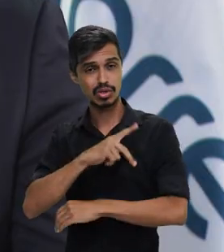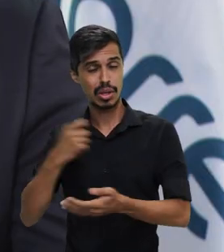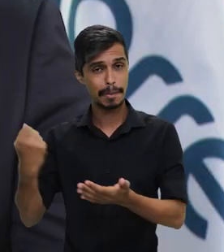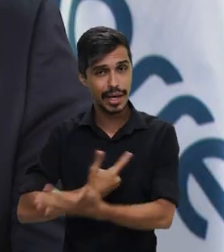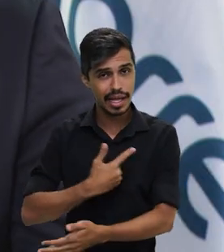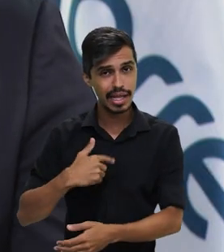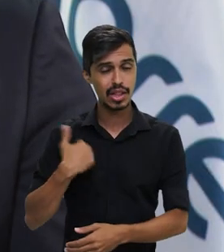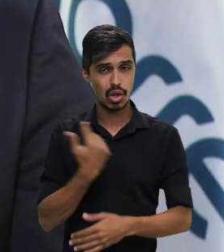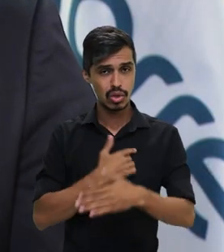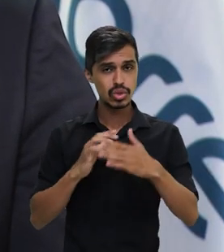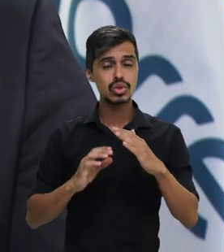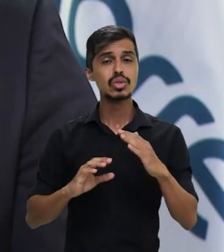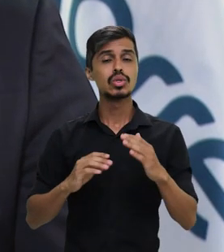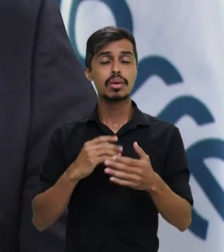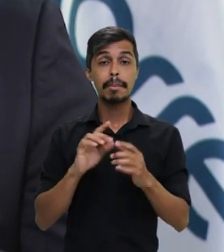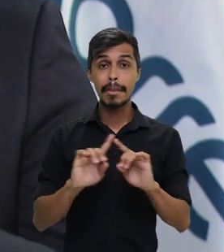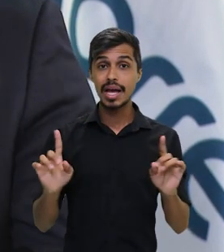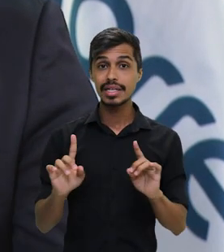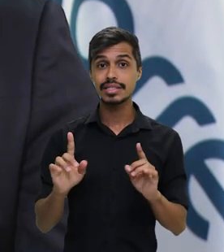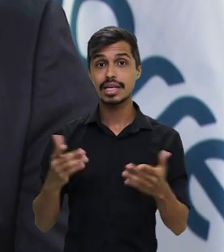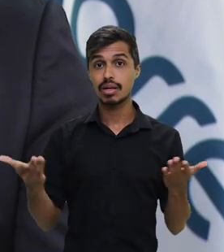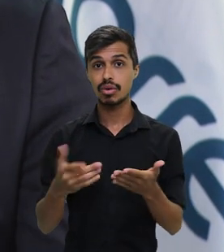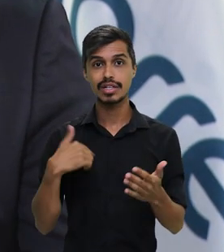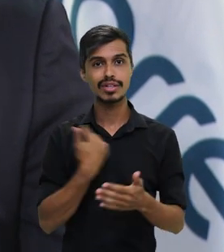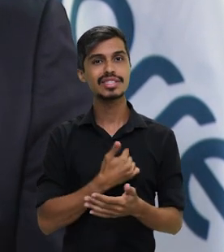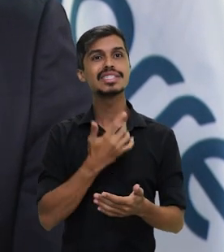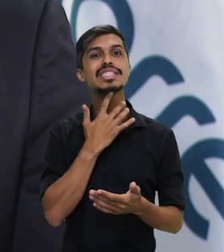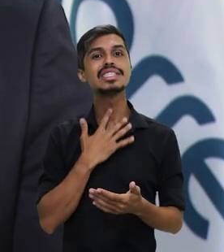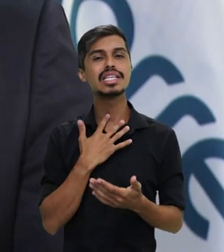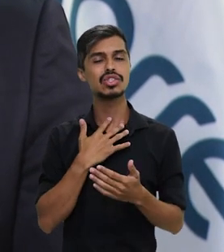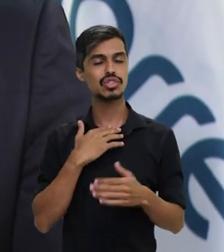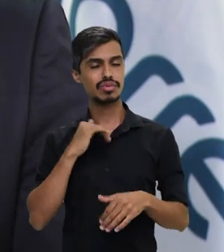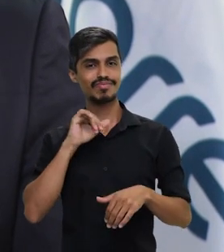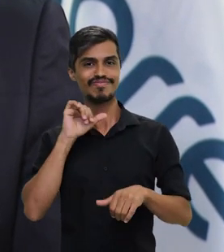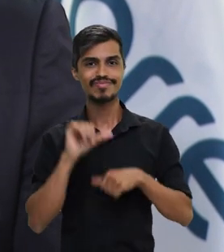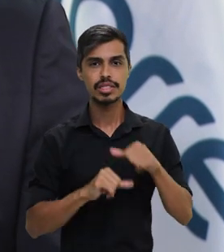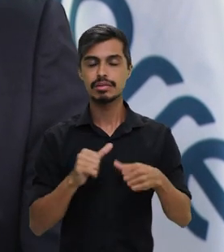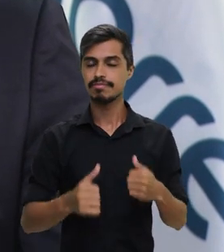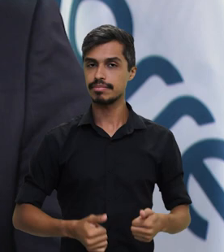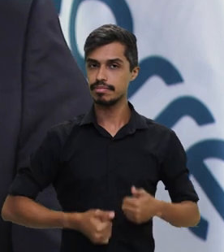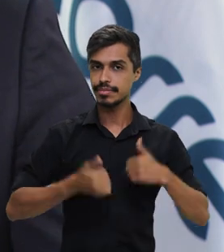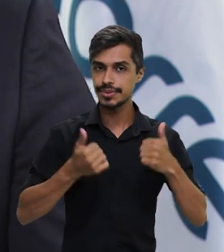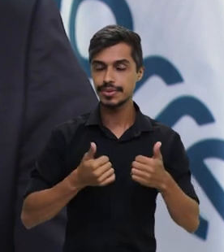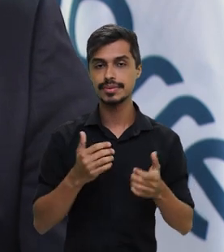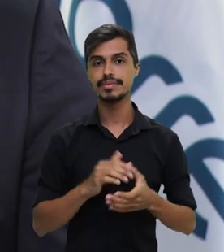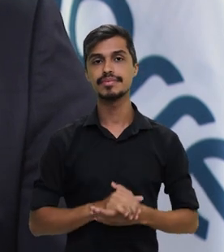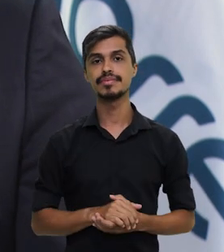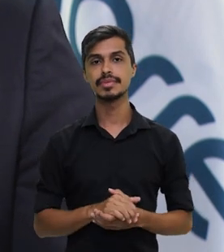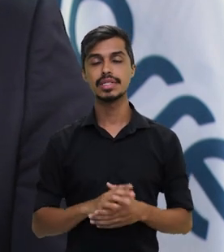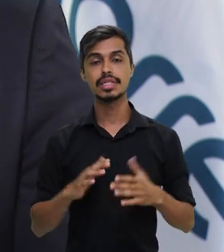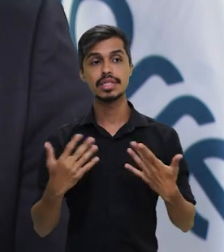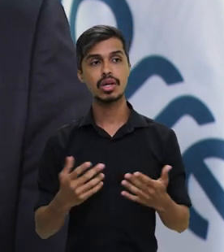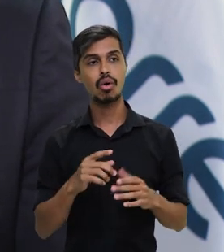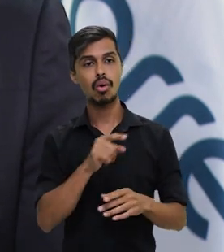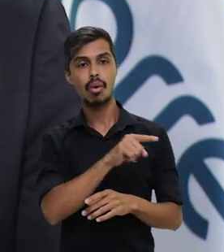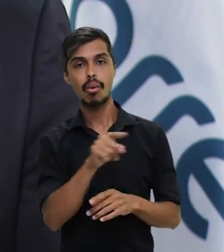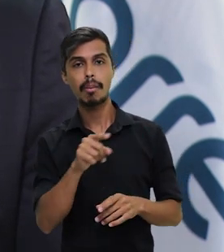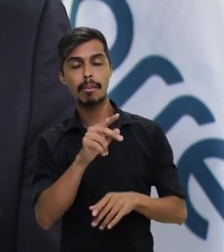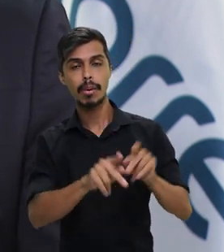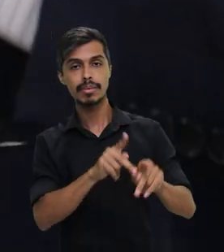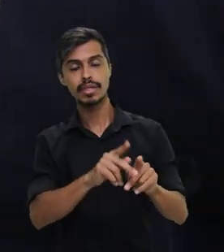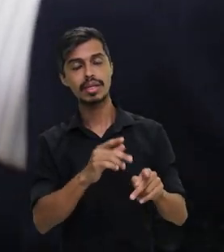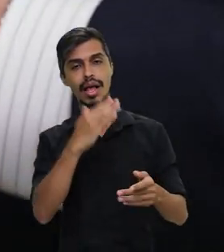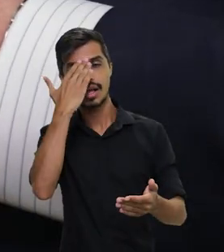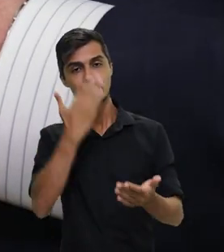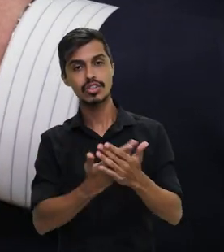grande agora na empresa, que é recuperar eventuais, eventual desconfiança da população. Então,